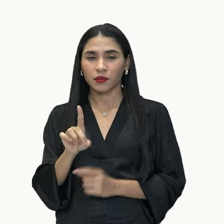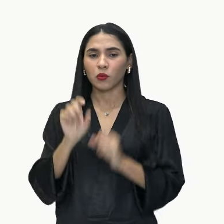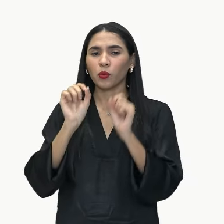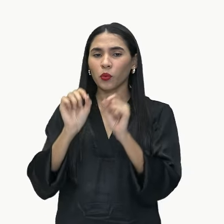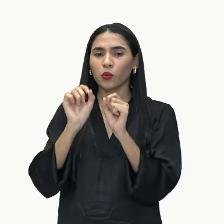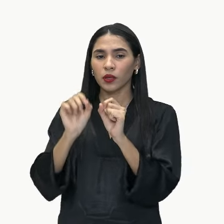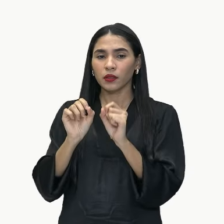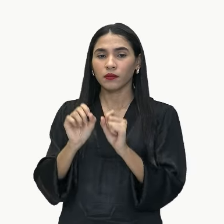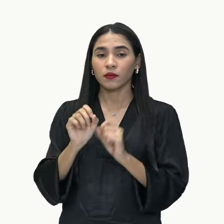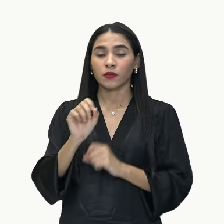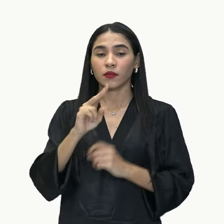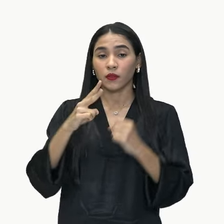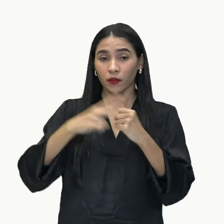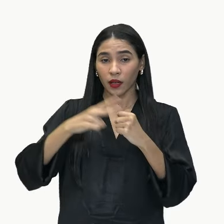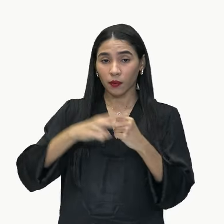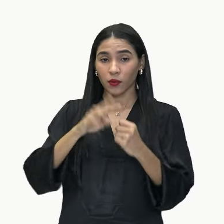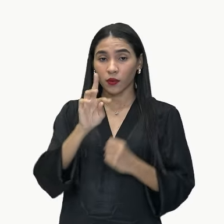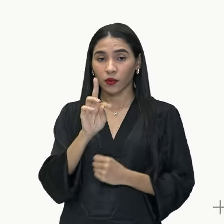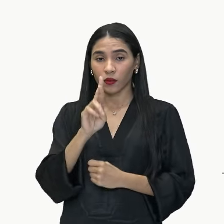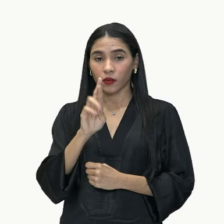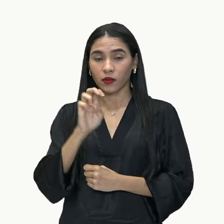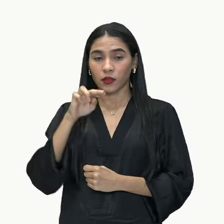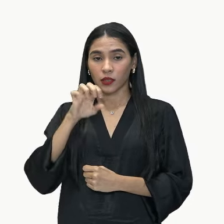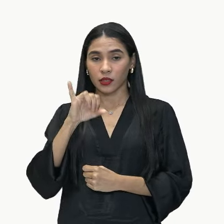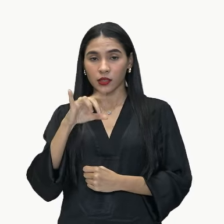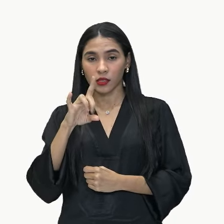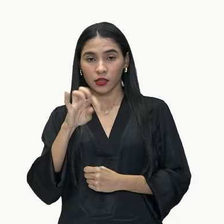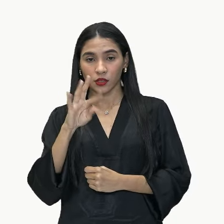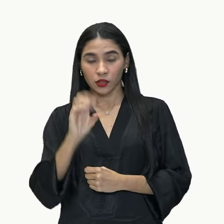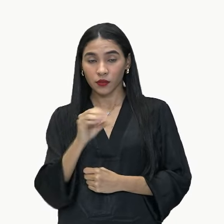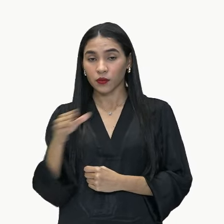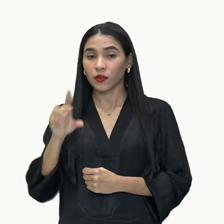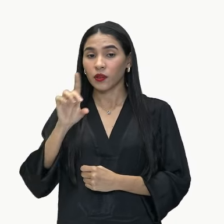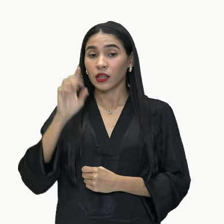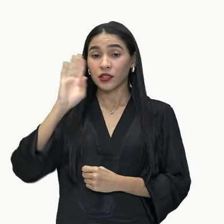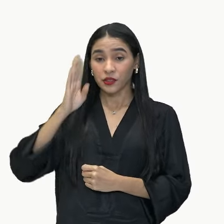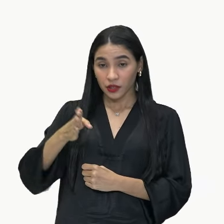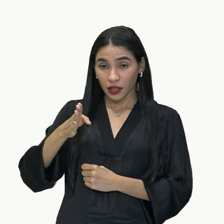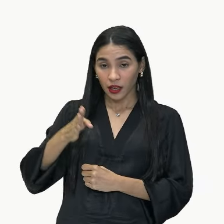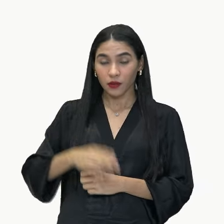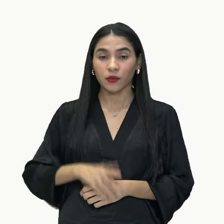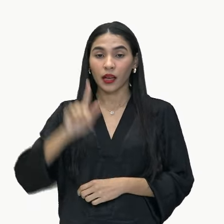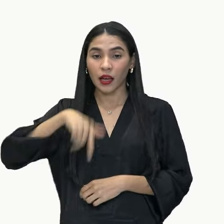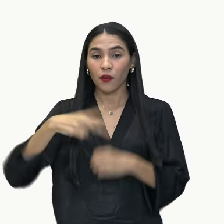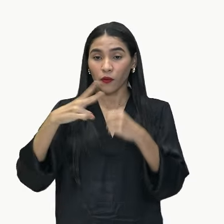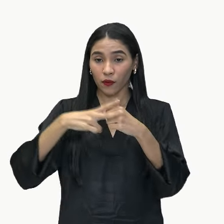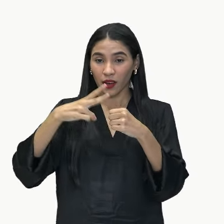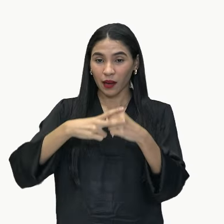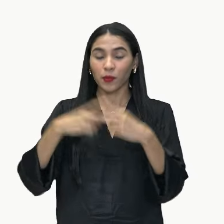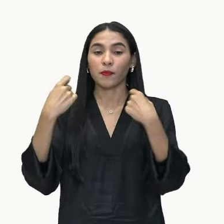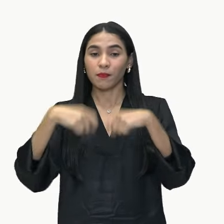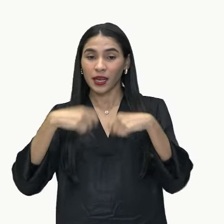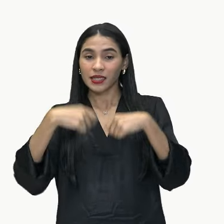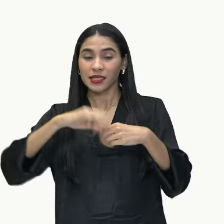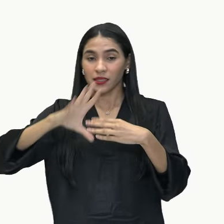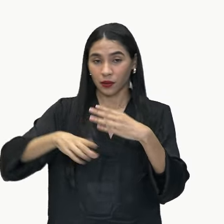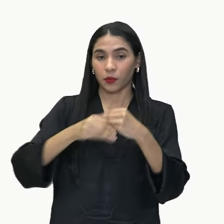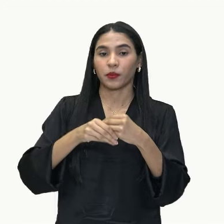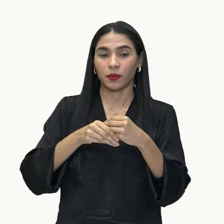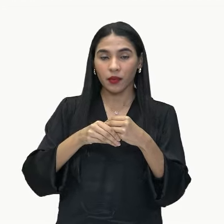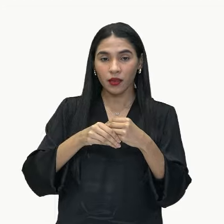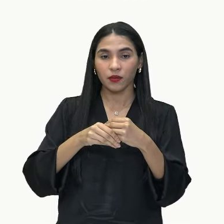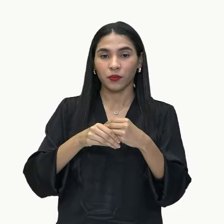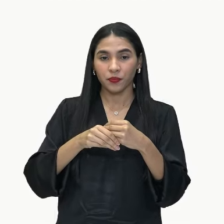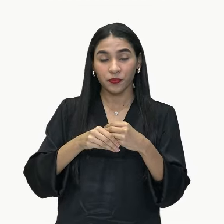Vamos relembrar o que é o verbo transitivo direto? O verbo transitivo direto é aquele verbo que precisa de complemento, e